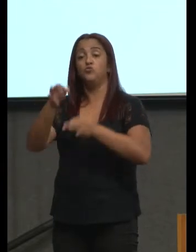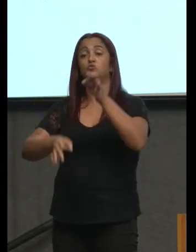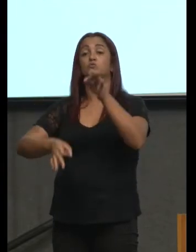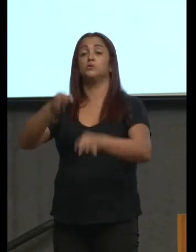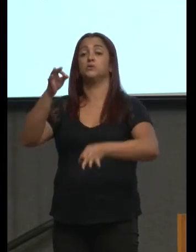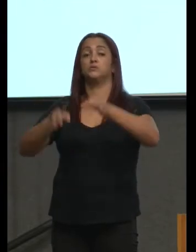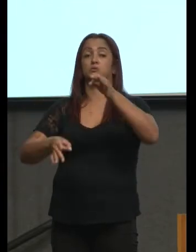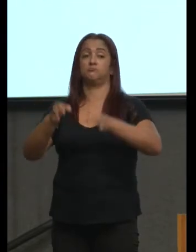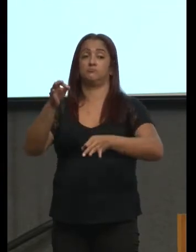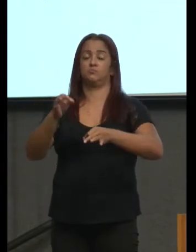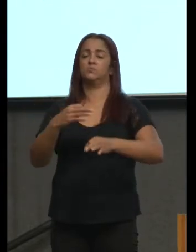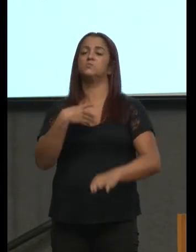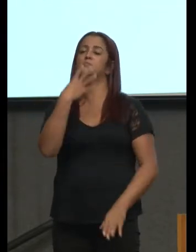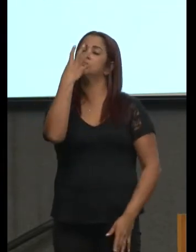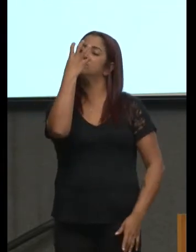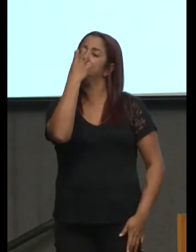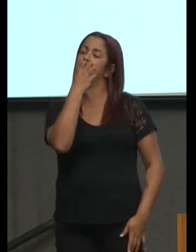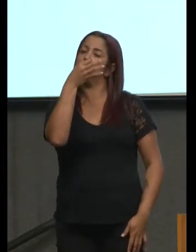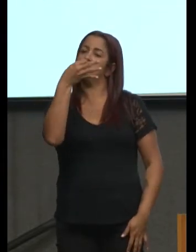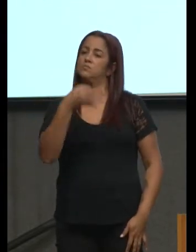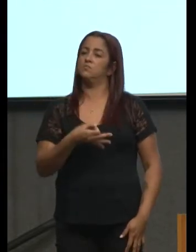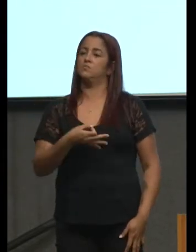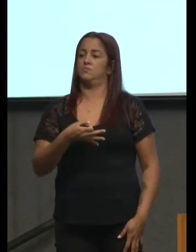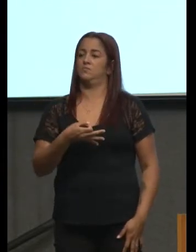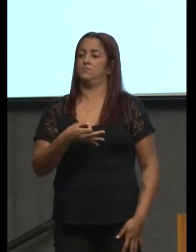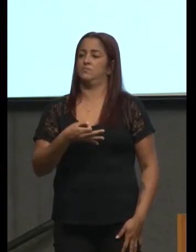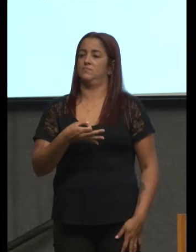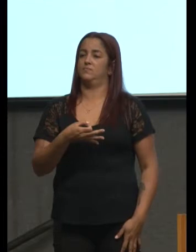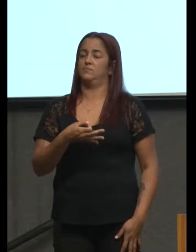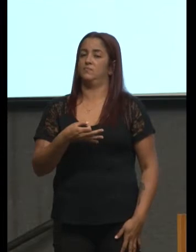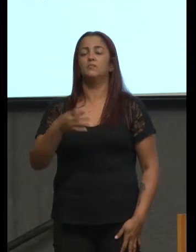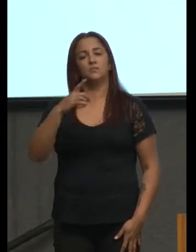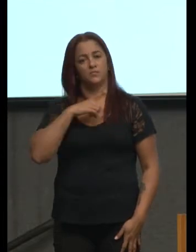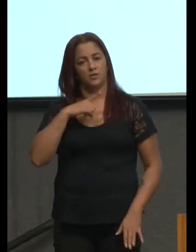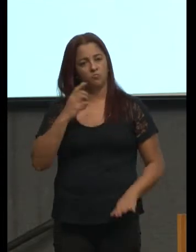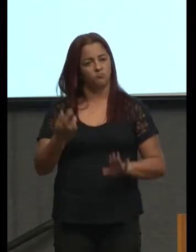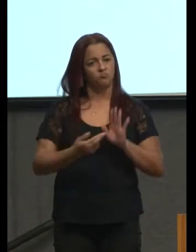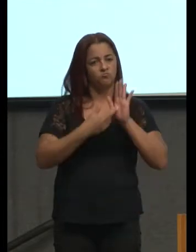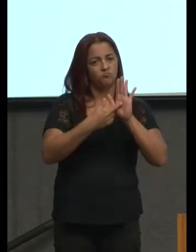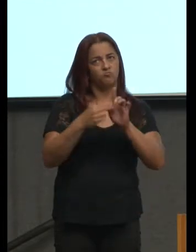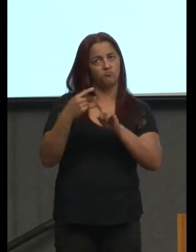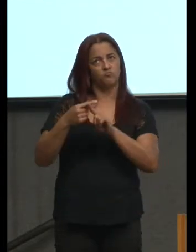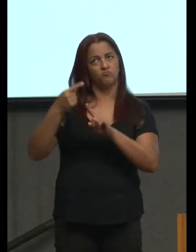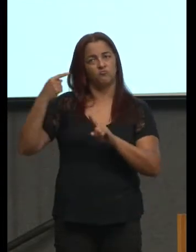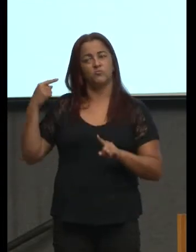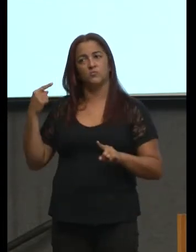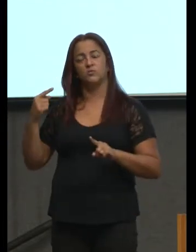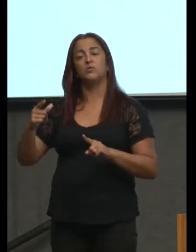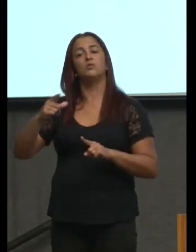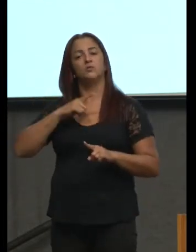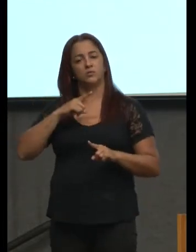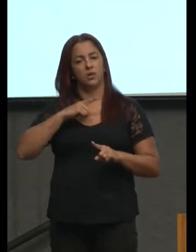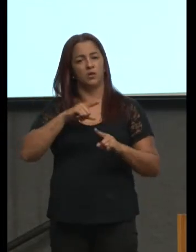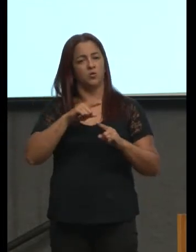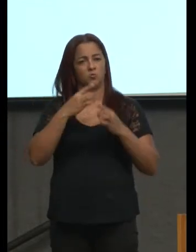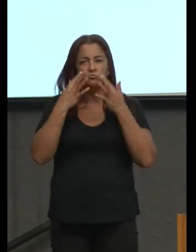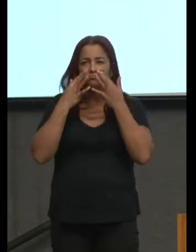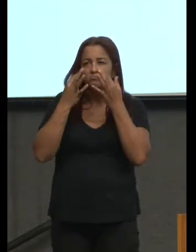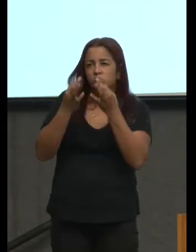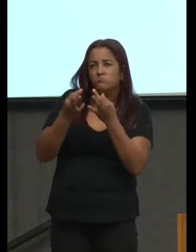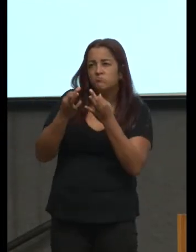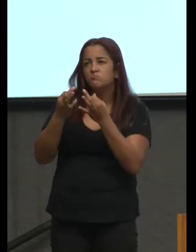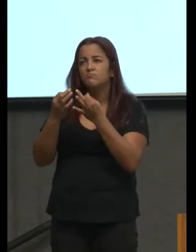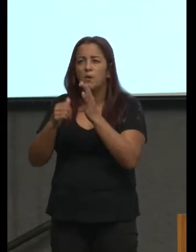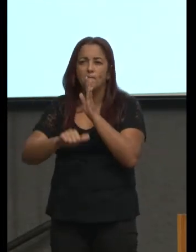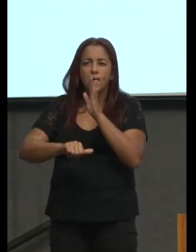um juiz que tem referências um juiz que observa que